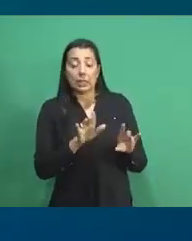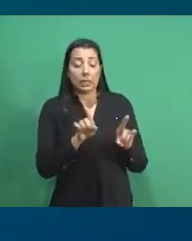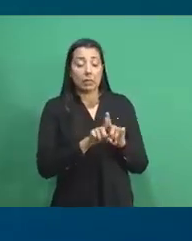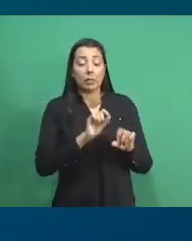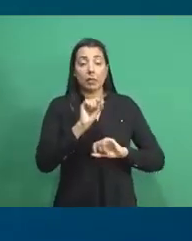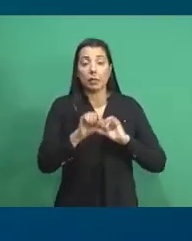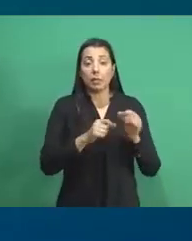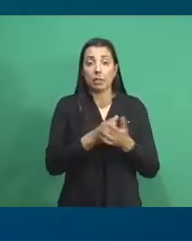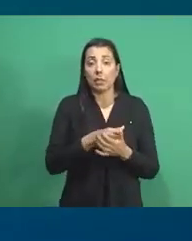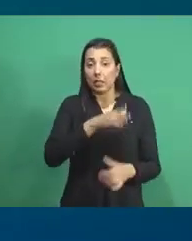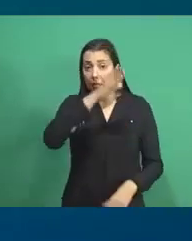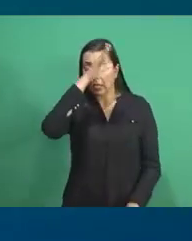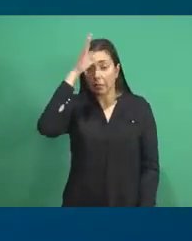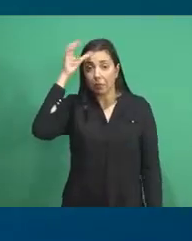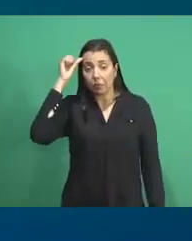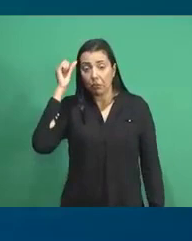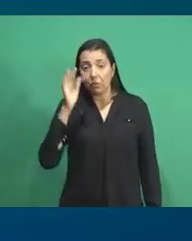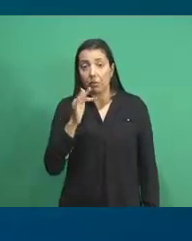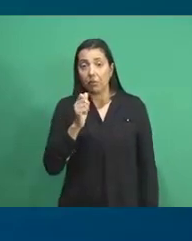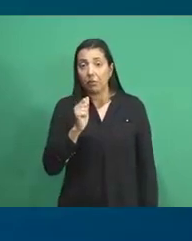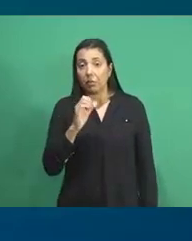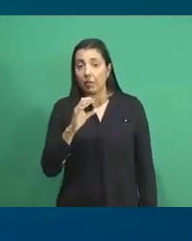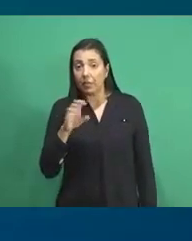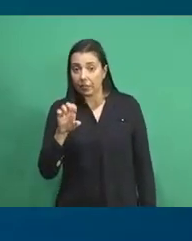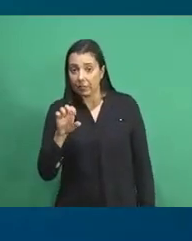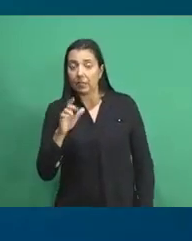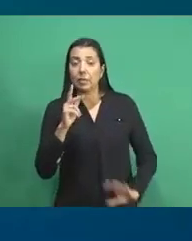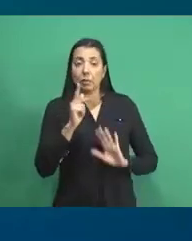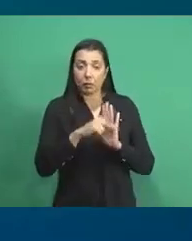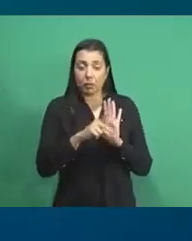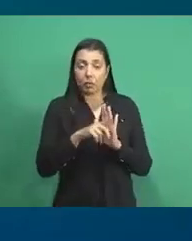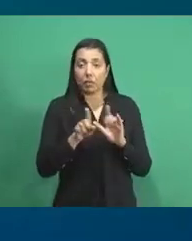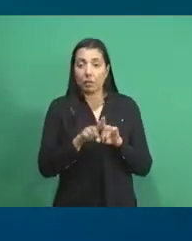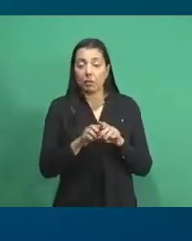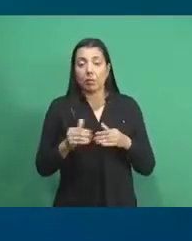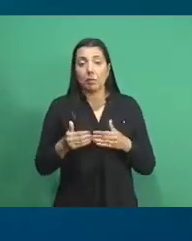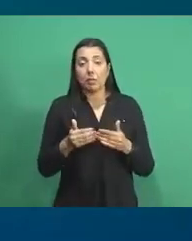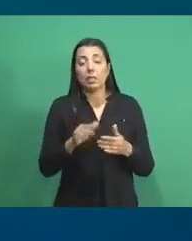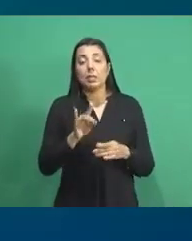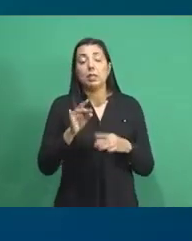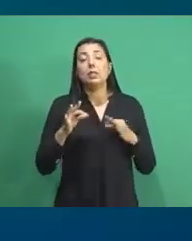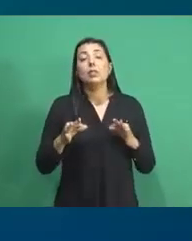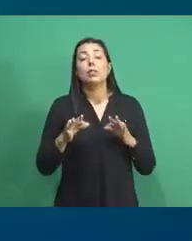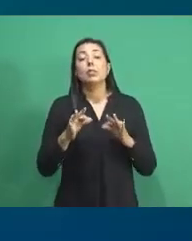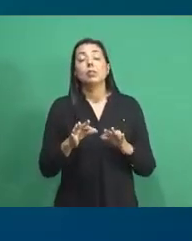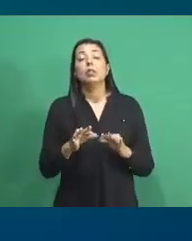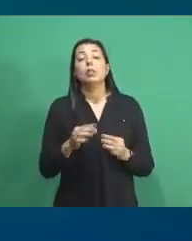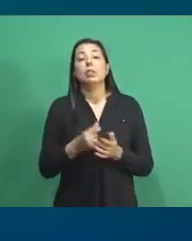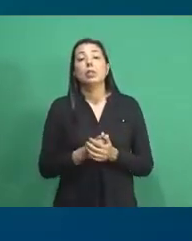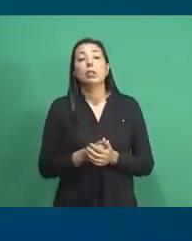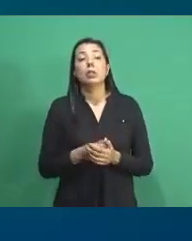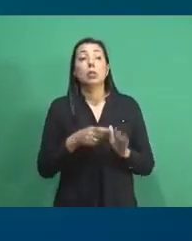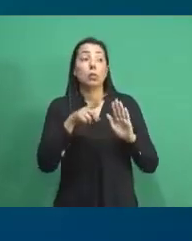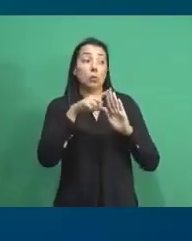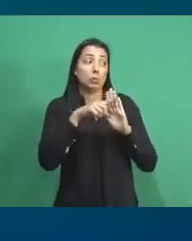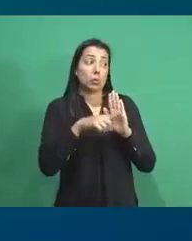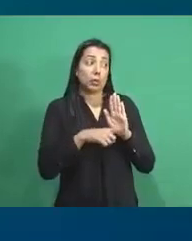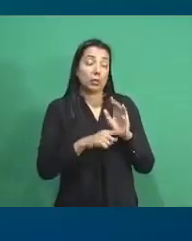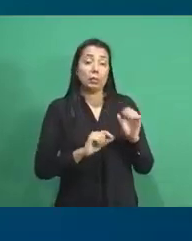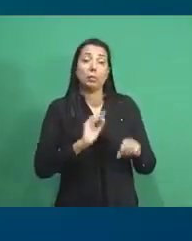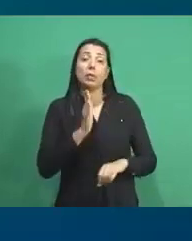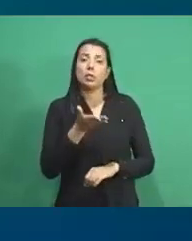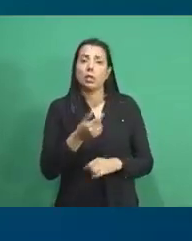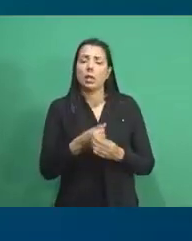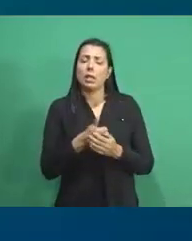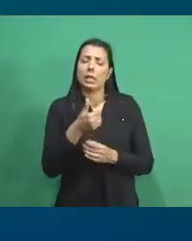o Amazon Face, que é um projeto também do Ministério de Ciência e Tecnologia, eu diria um programa, e que já